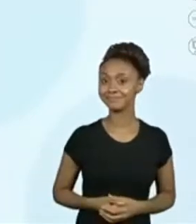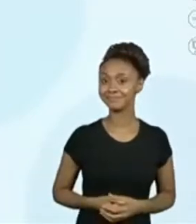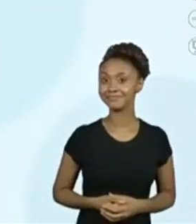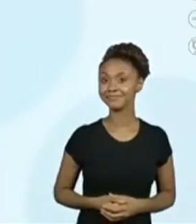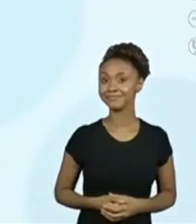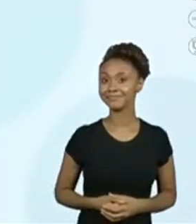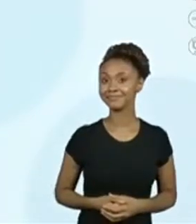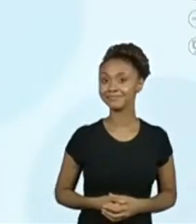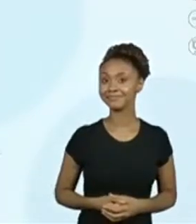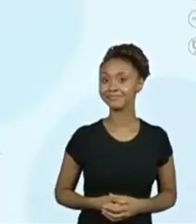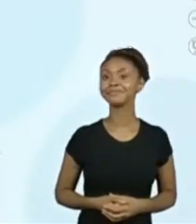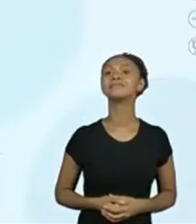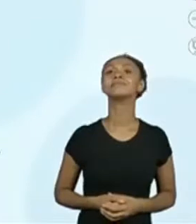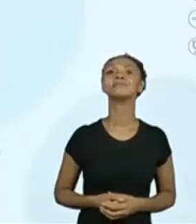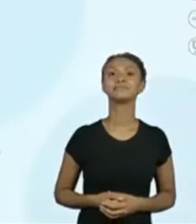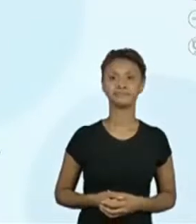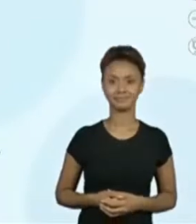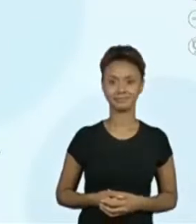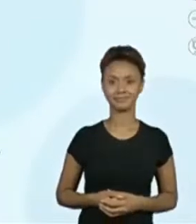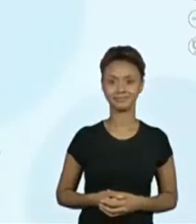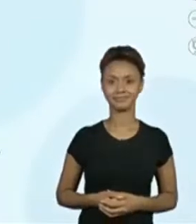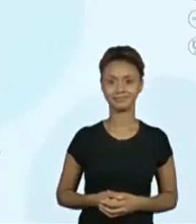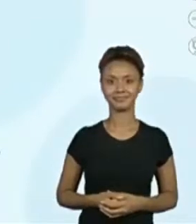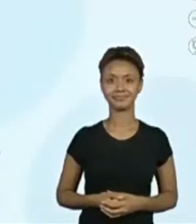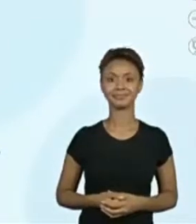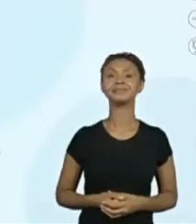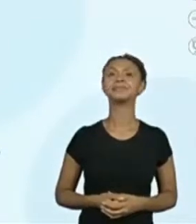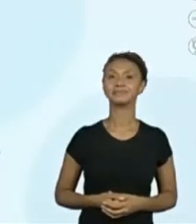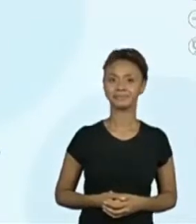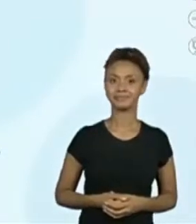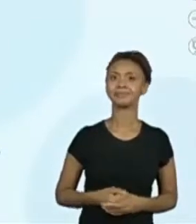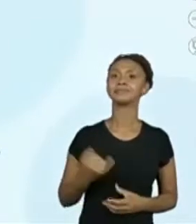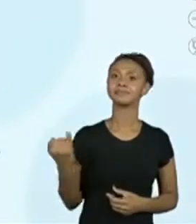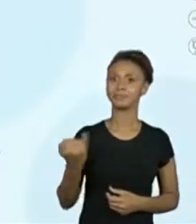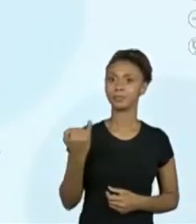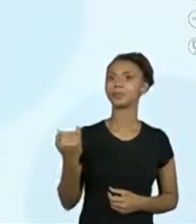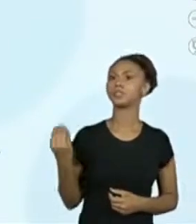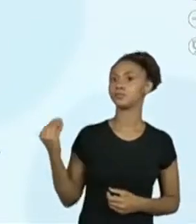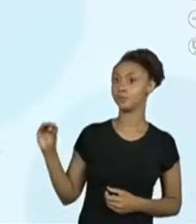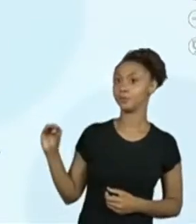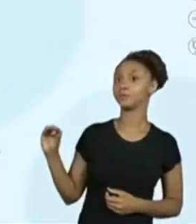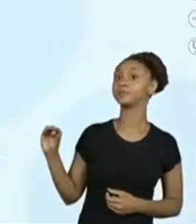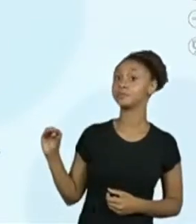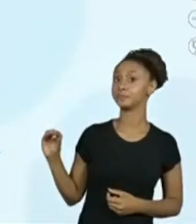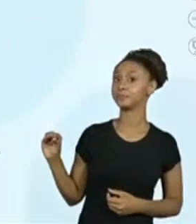A palavra numéricas é importante ser colocado, tá?